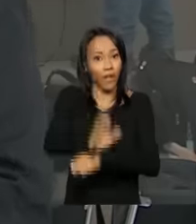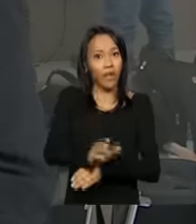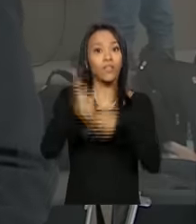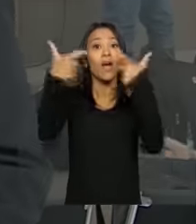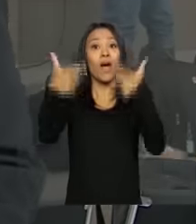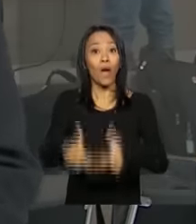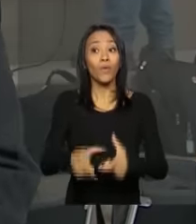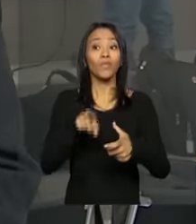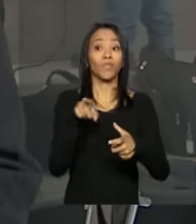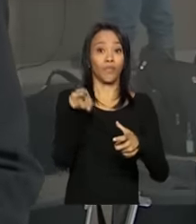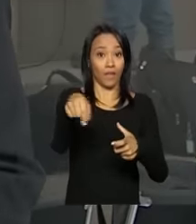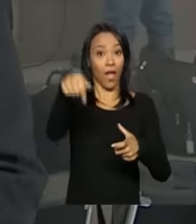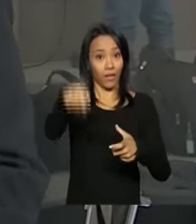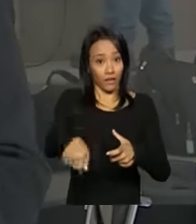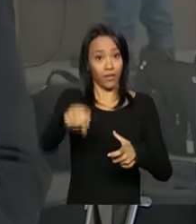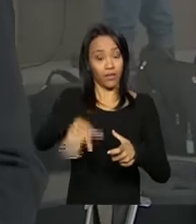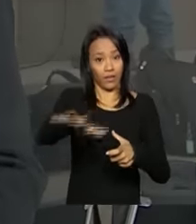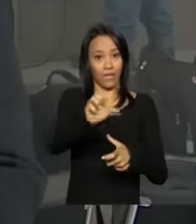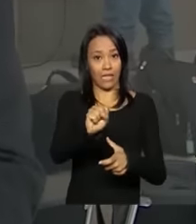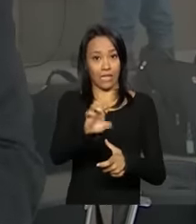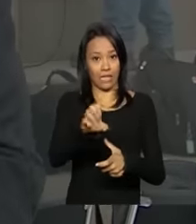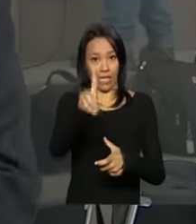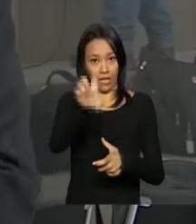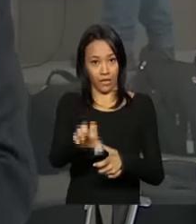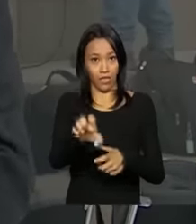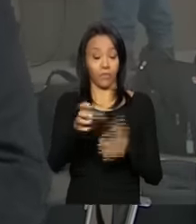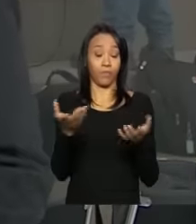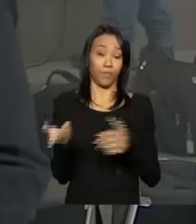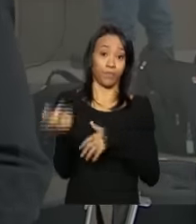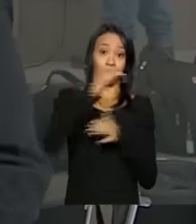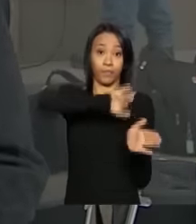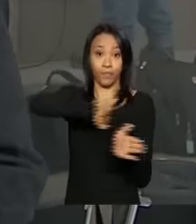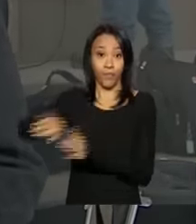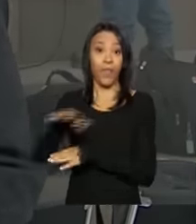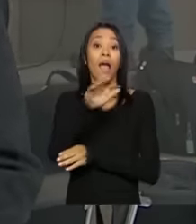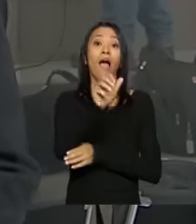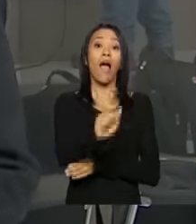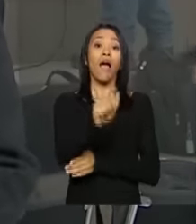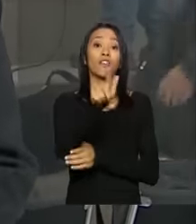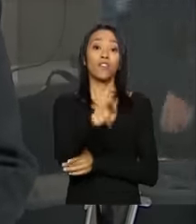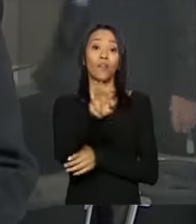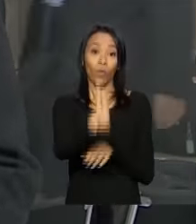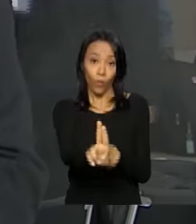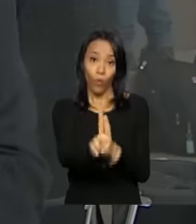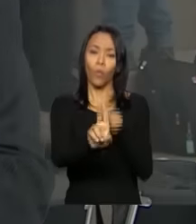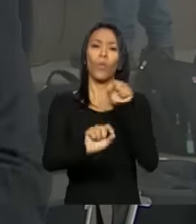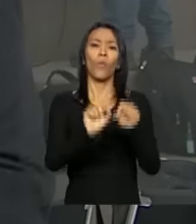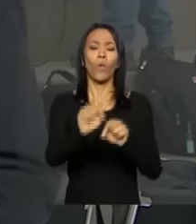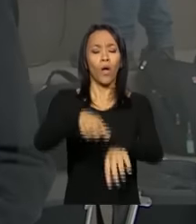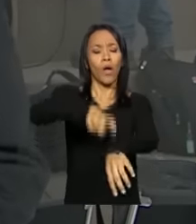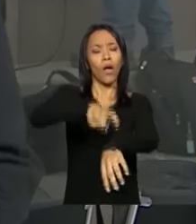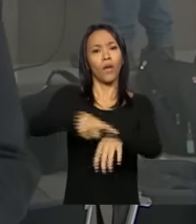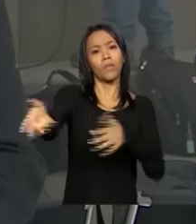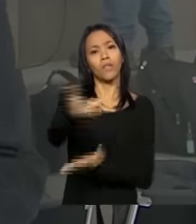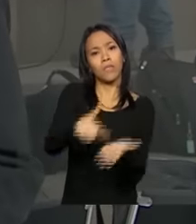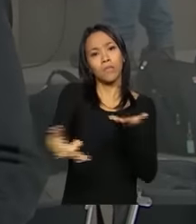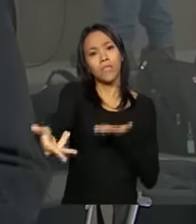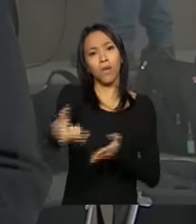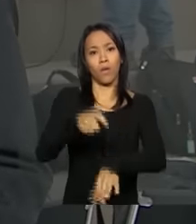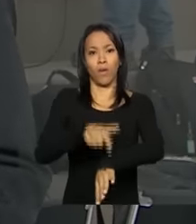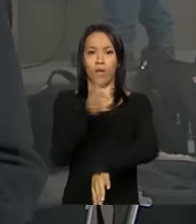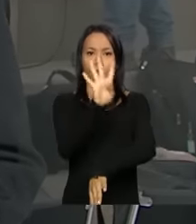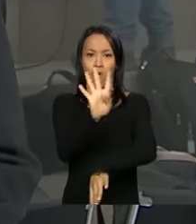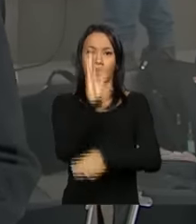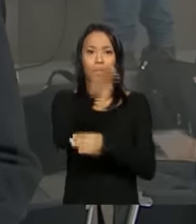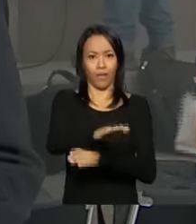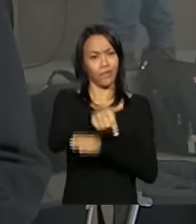sede do Ministério, aqui em Brasília. No caso da AGU, a transmissão do cargo deve acontecer às quatro horas da tarde, também aqui